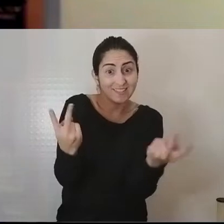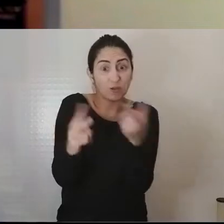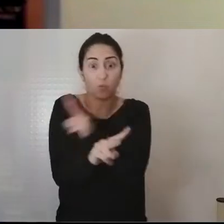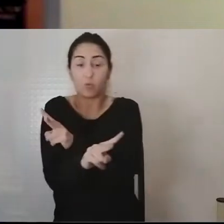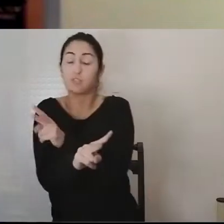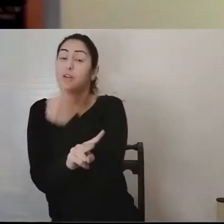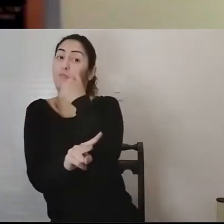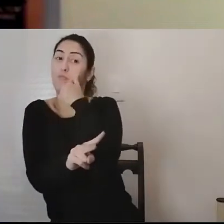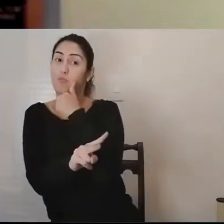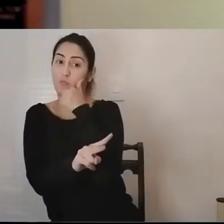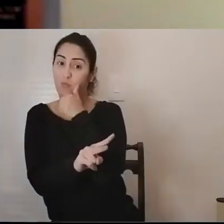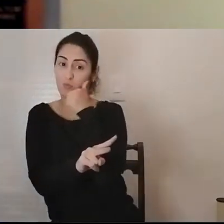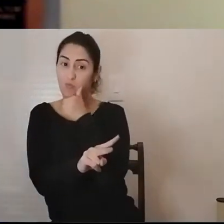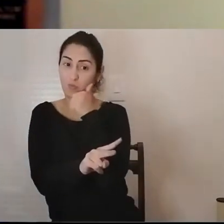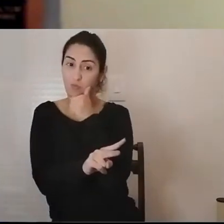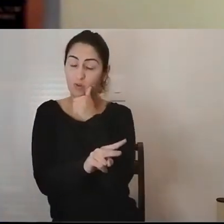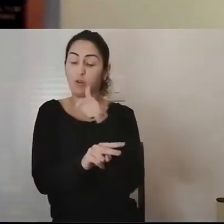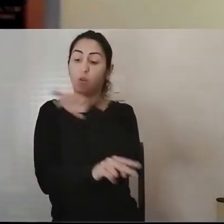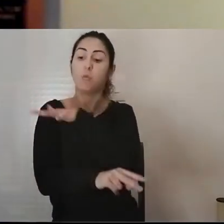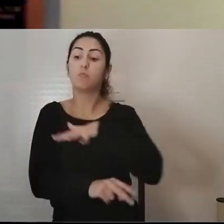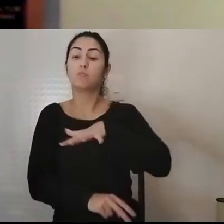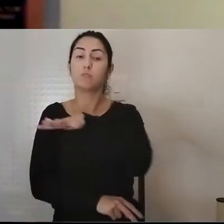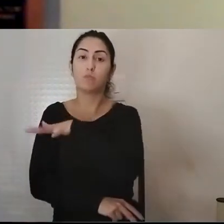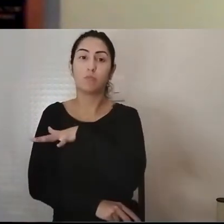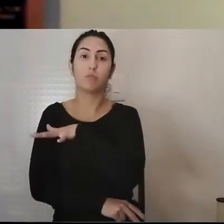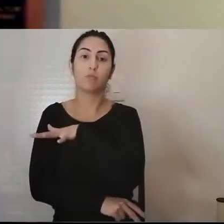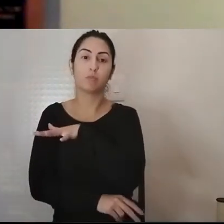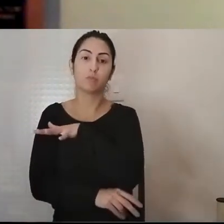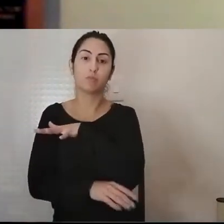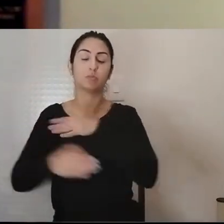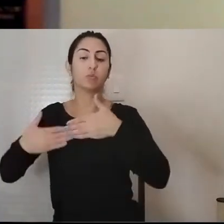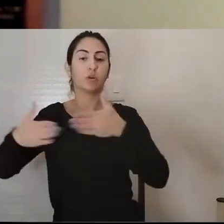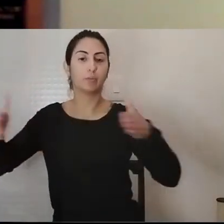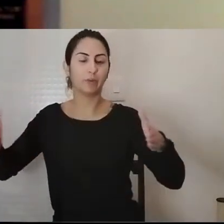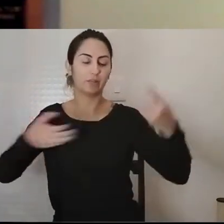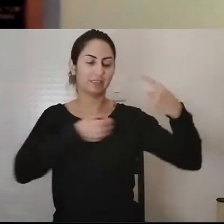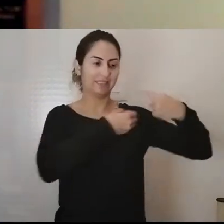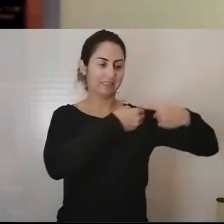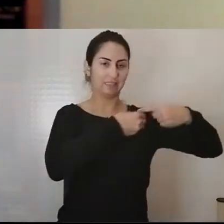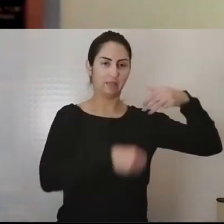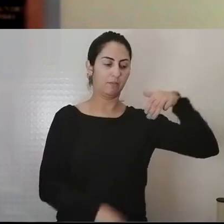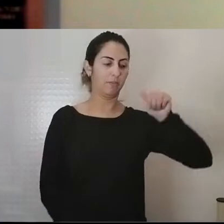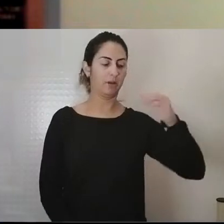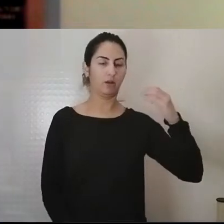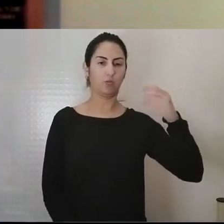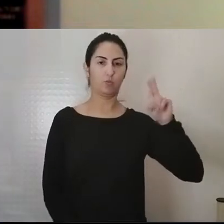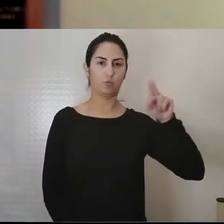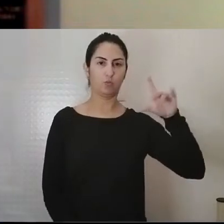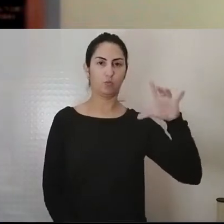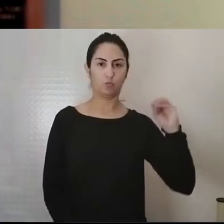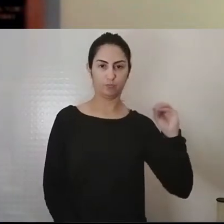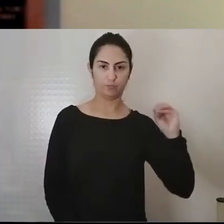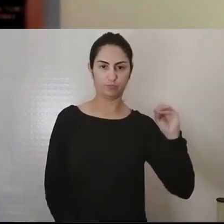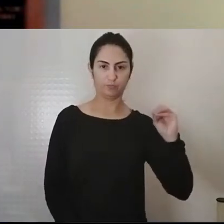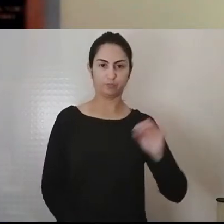raparigas em espaços públicos na cidade de Maputo, realizada para a ONU Mulheres.